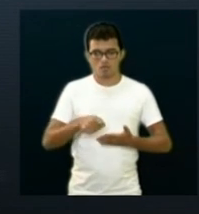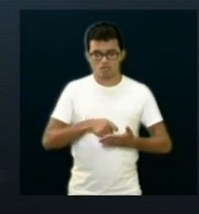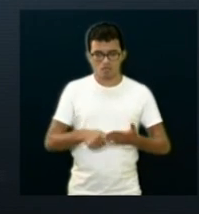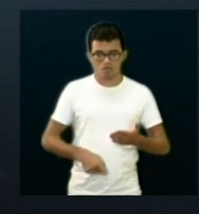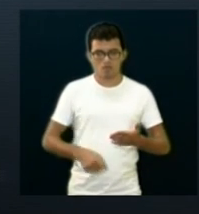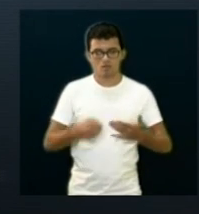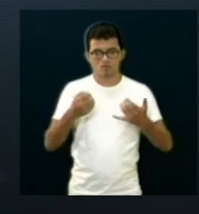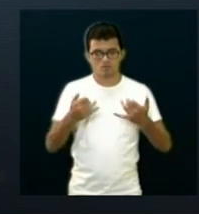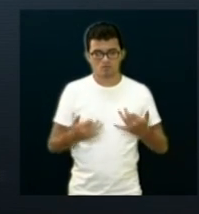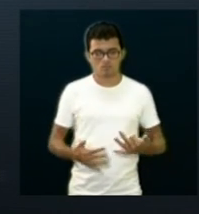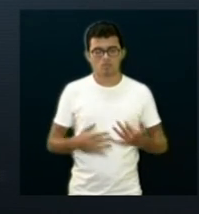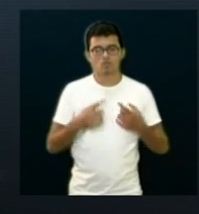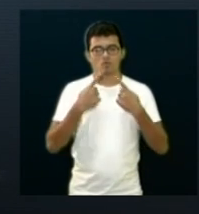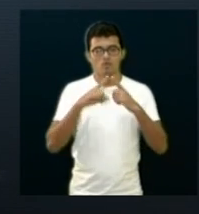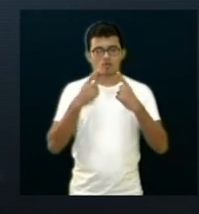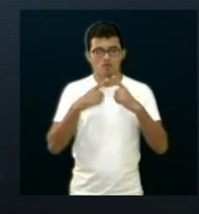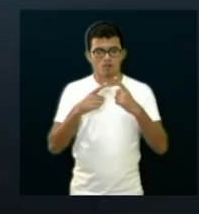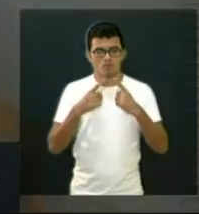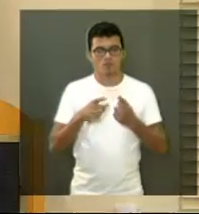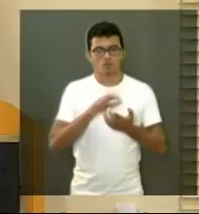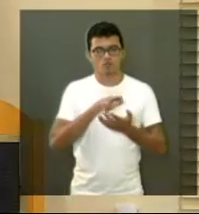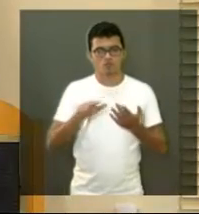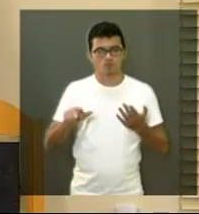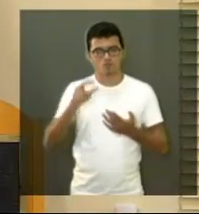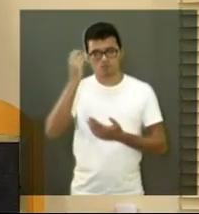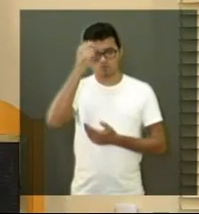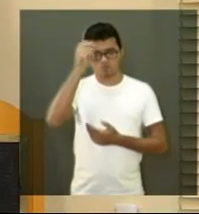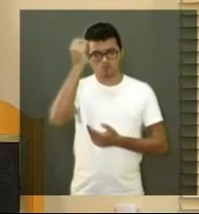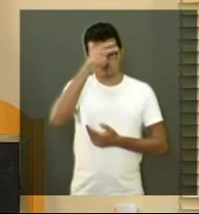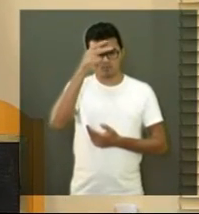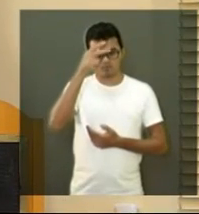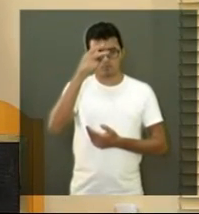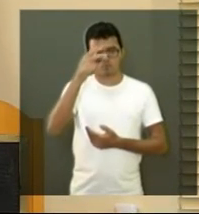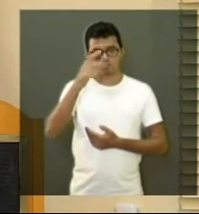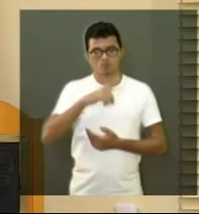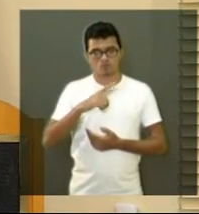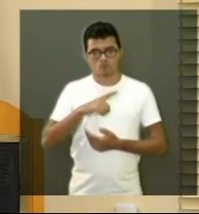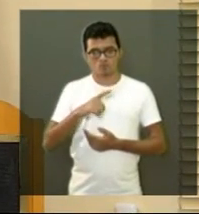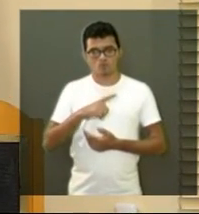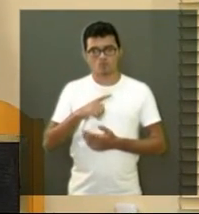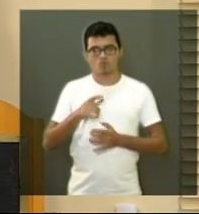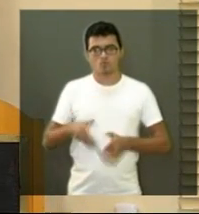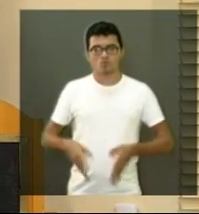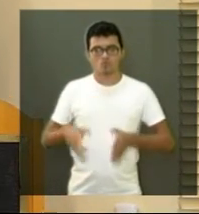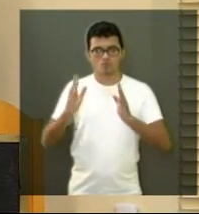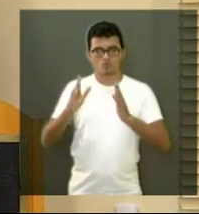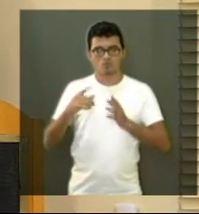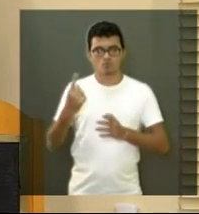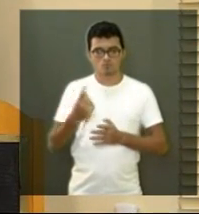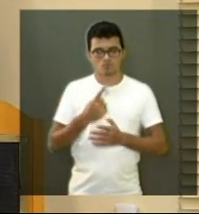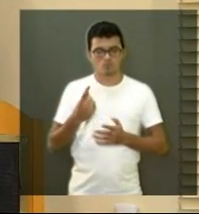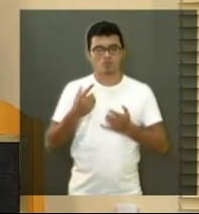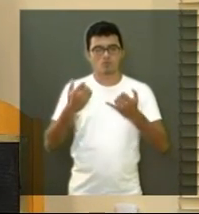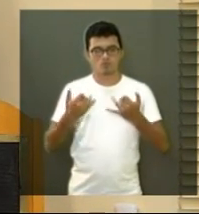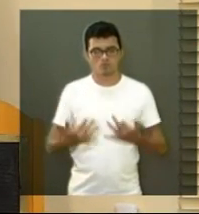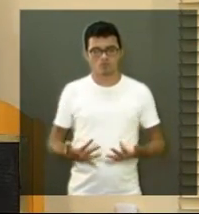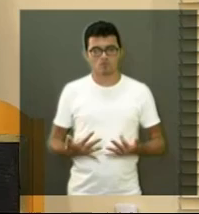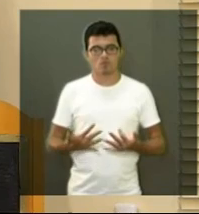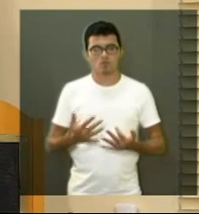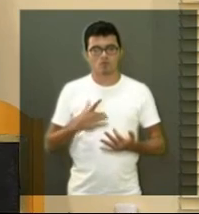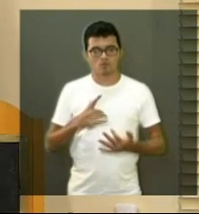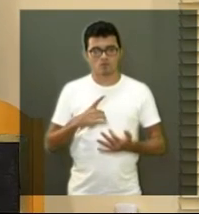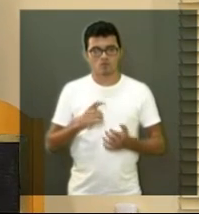reclamando com os vários prefeitos que passaram a respeito desse prédio, que a gente quer também tratar desse assunto junto com